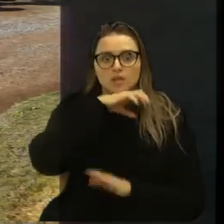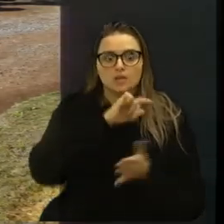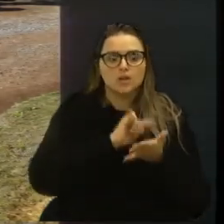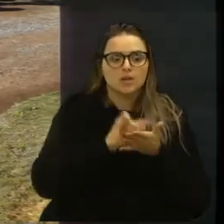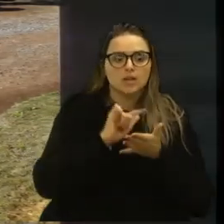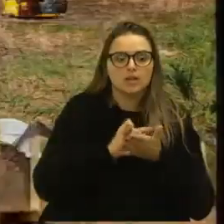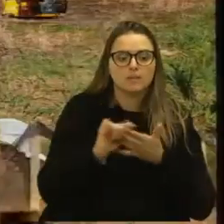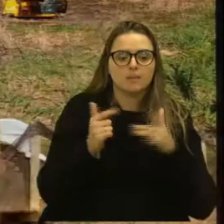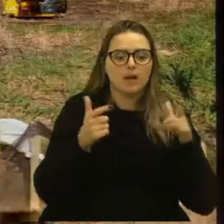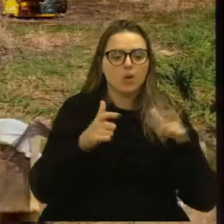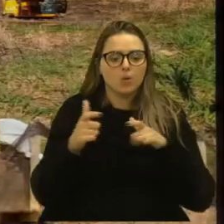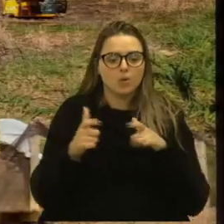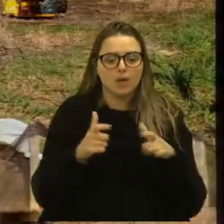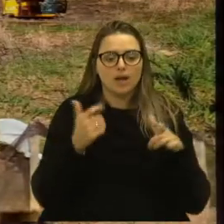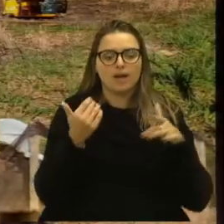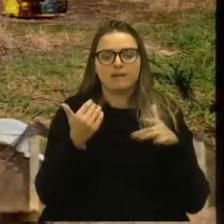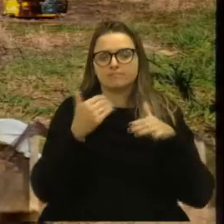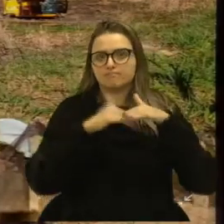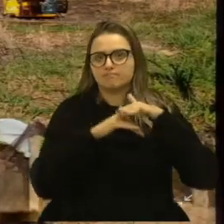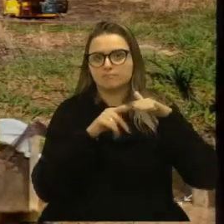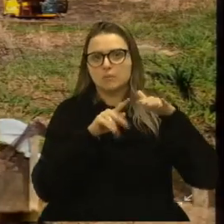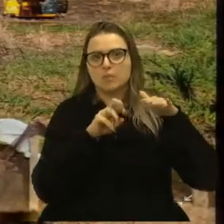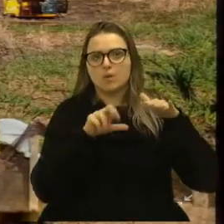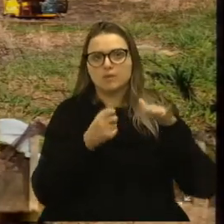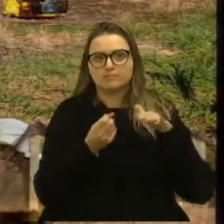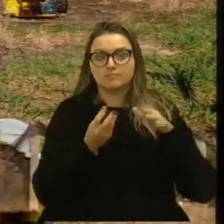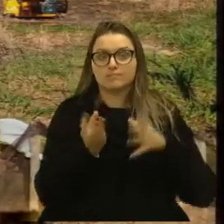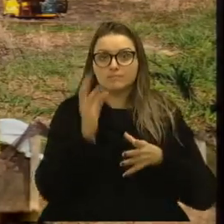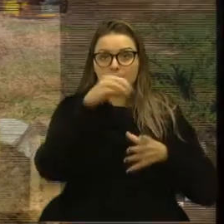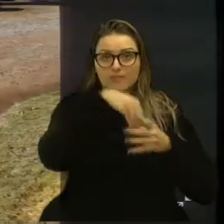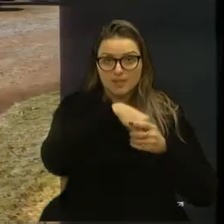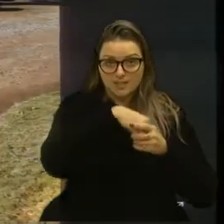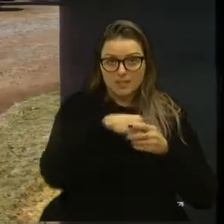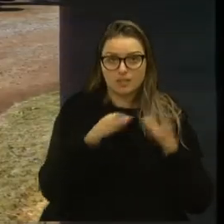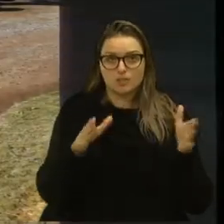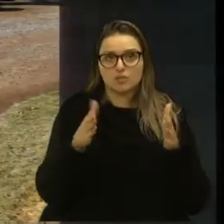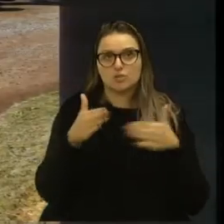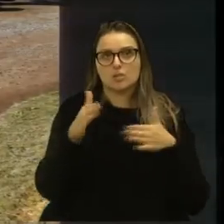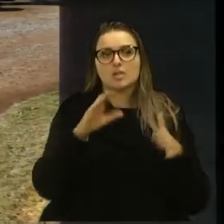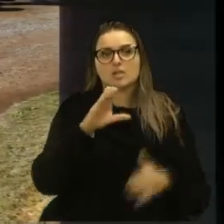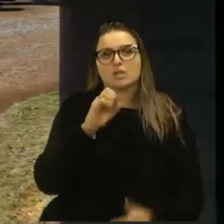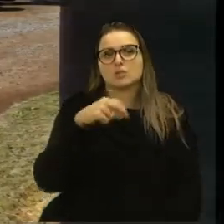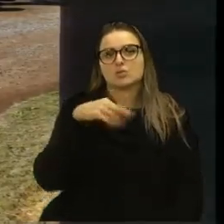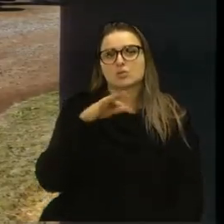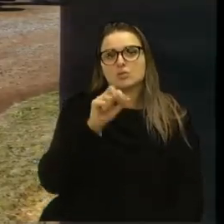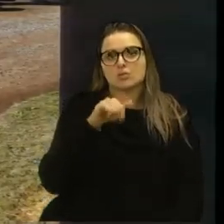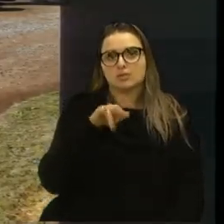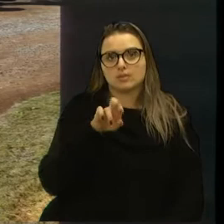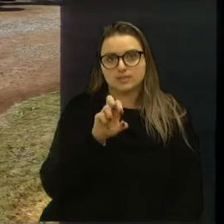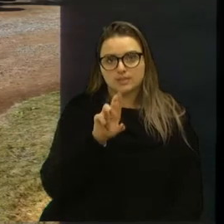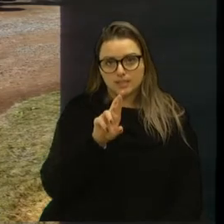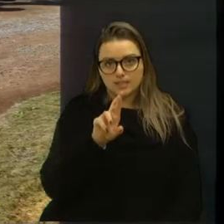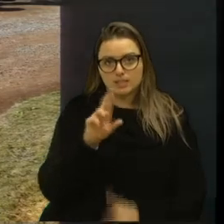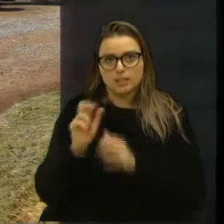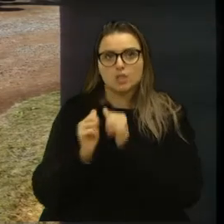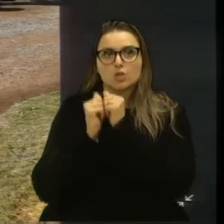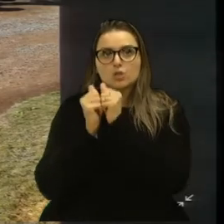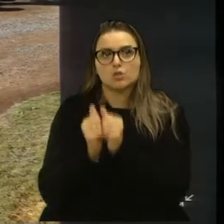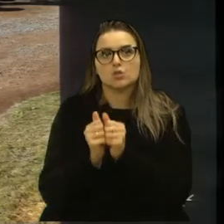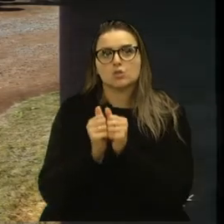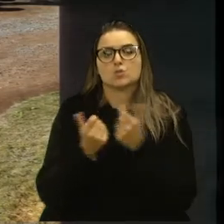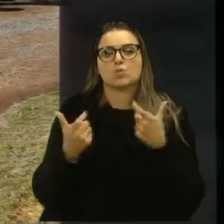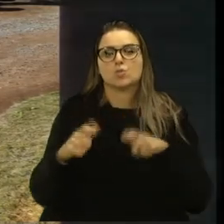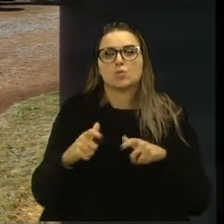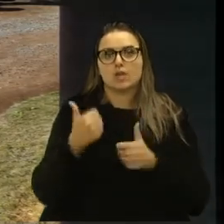dispensa, seu porão e traziam aí para os contêineres que ficou instalado junto ao campo de